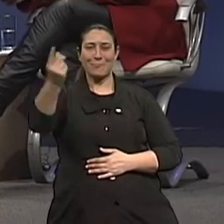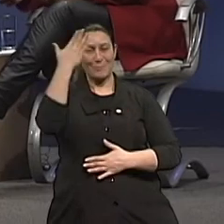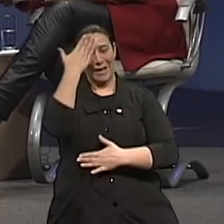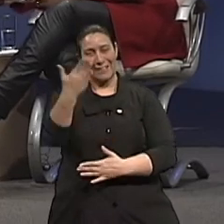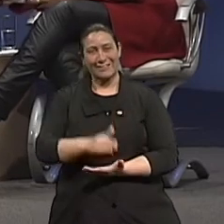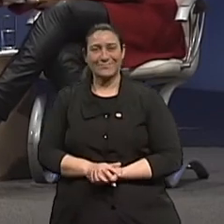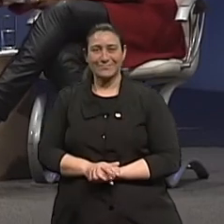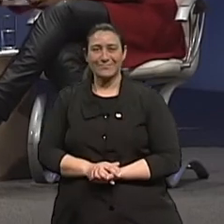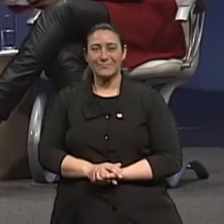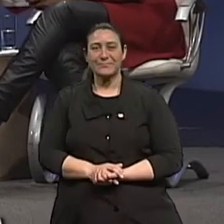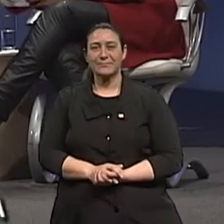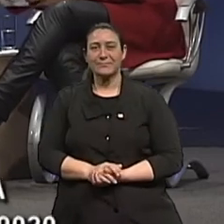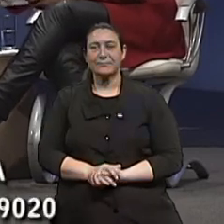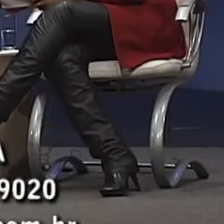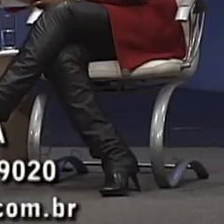Até